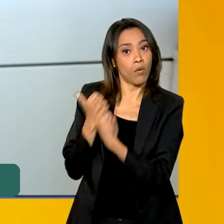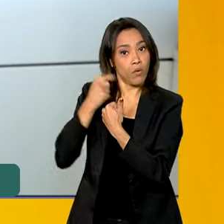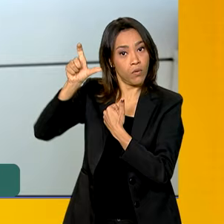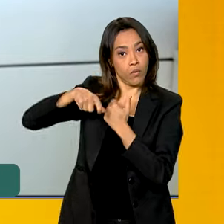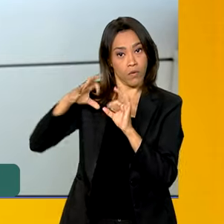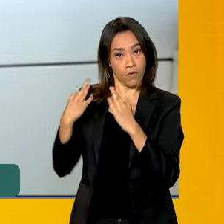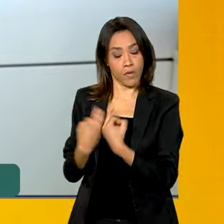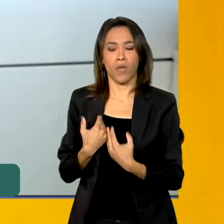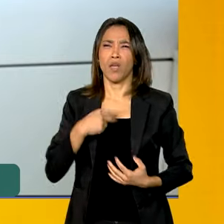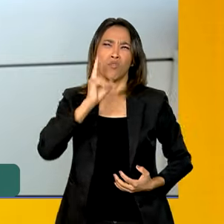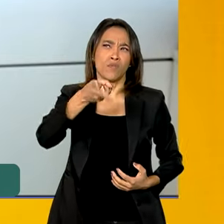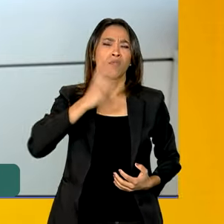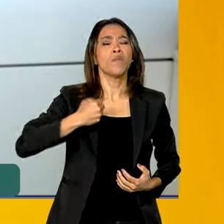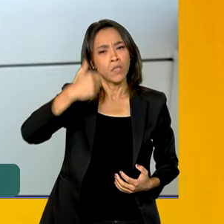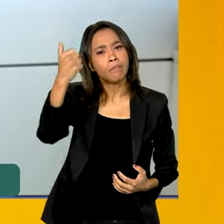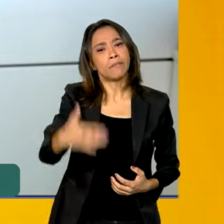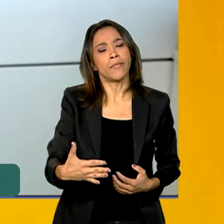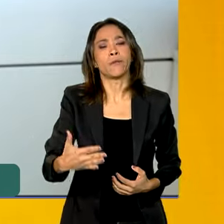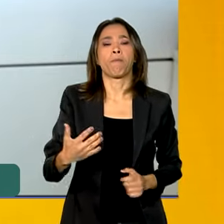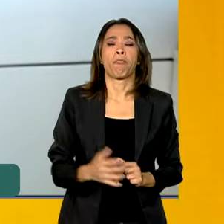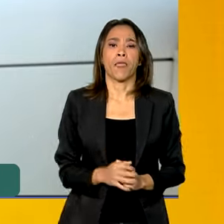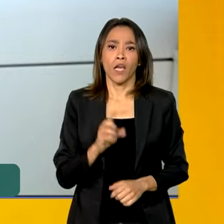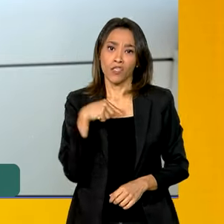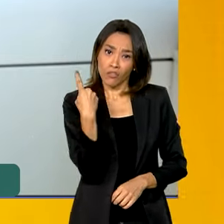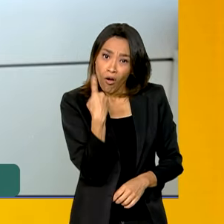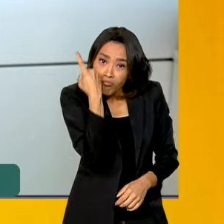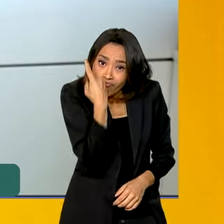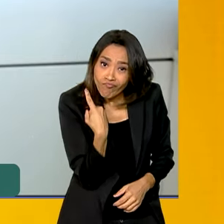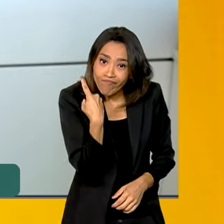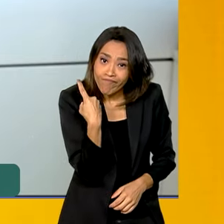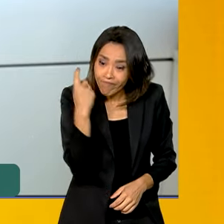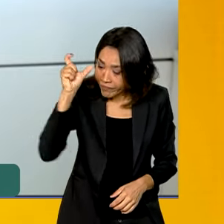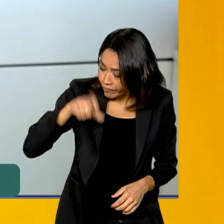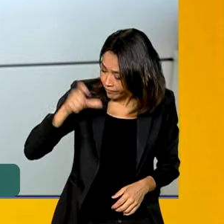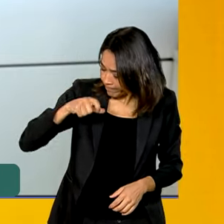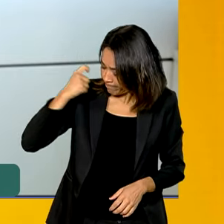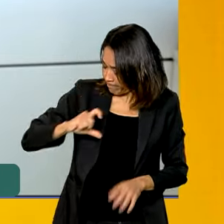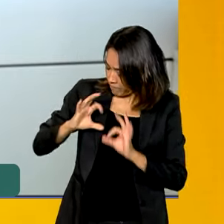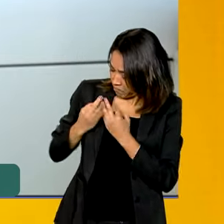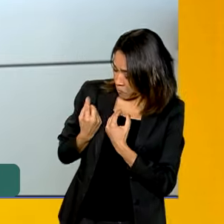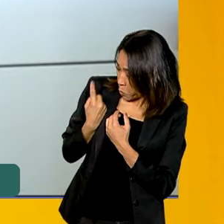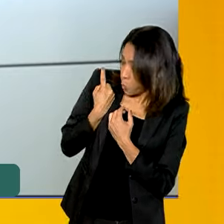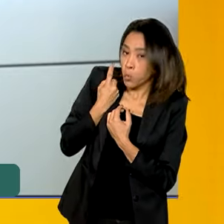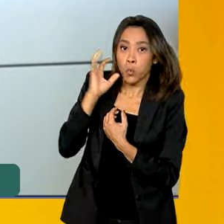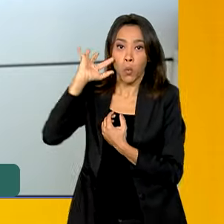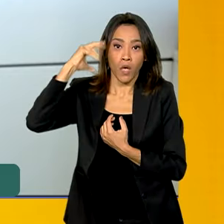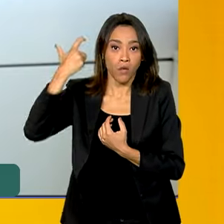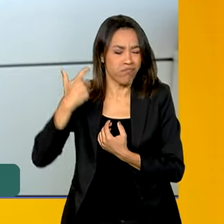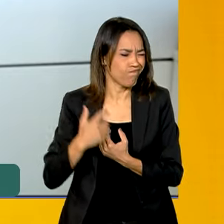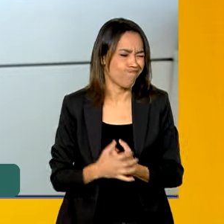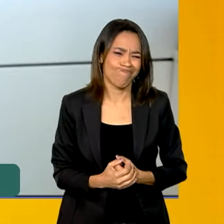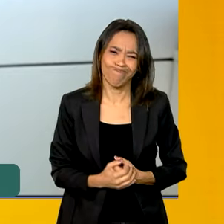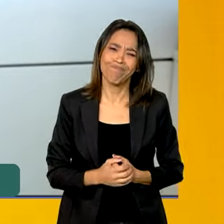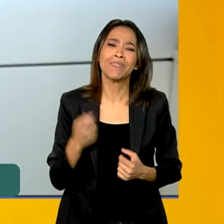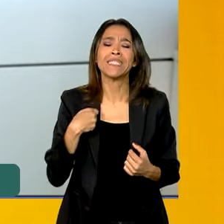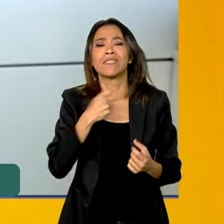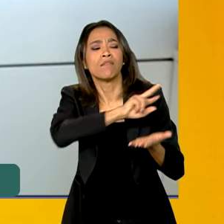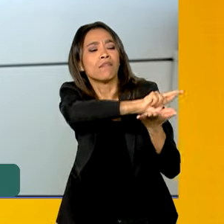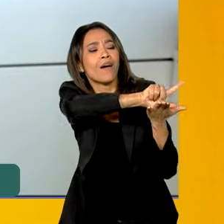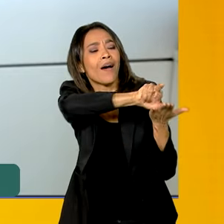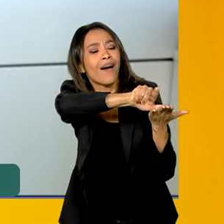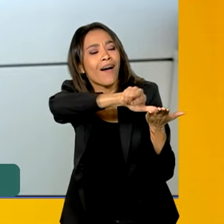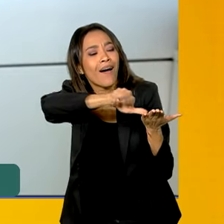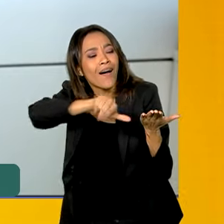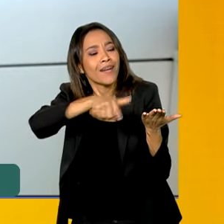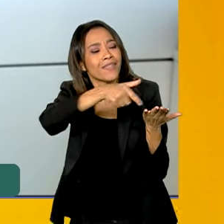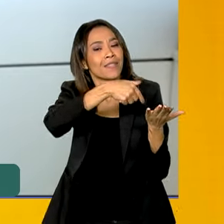dizer muito que, assim, que o Bolsa Família sozinho não resolve. Se tem que ser o Bolsa Família e outras políticas públicas